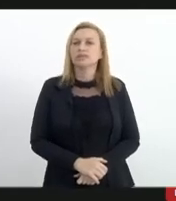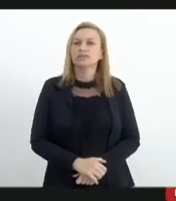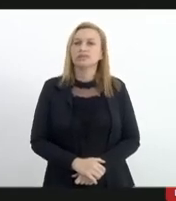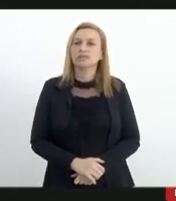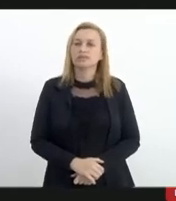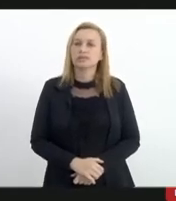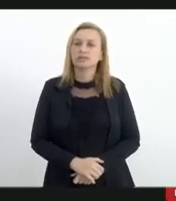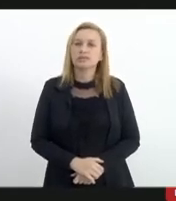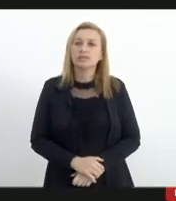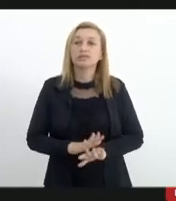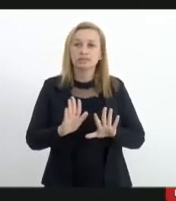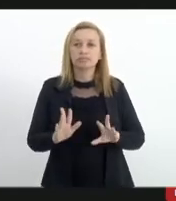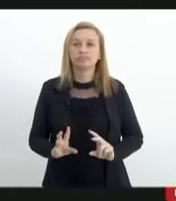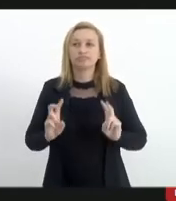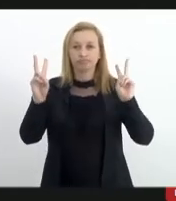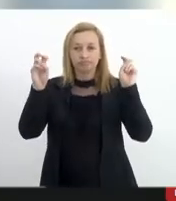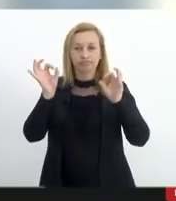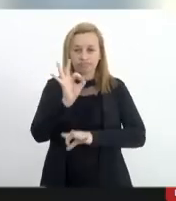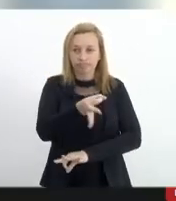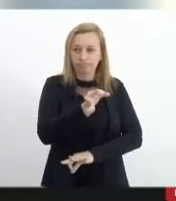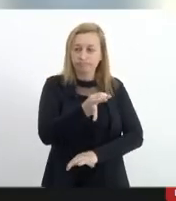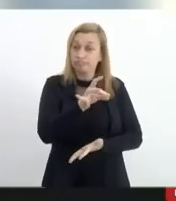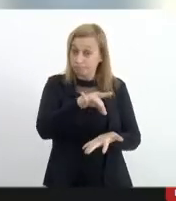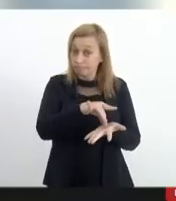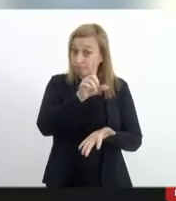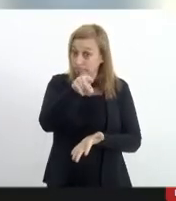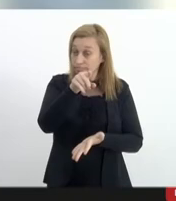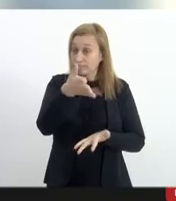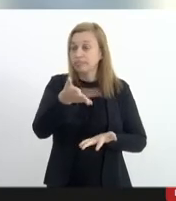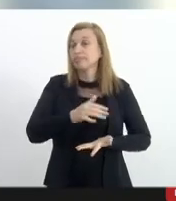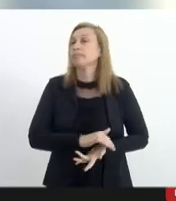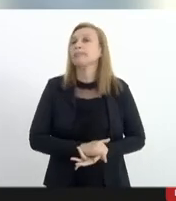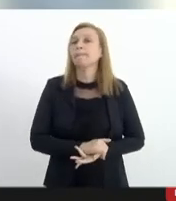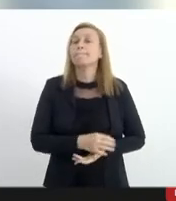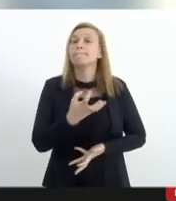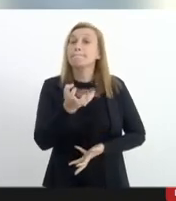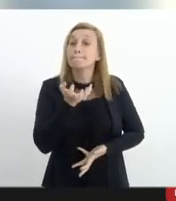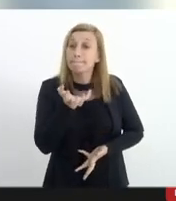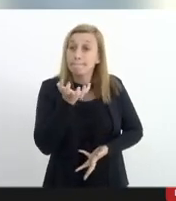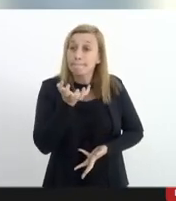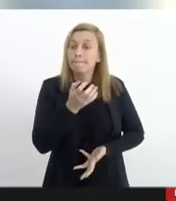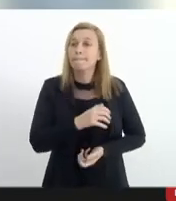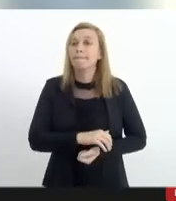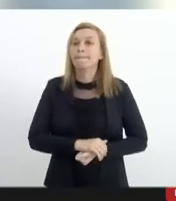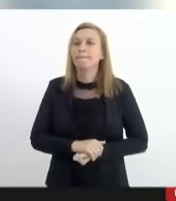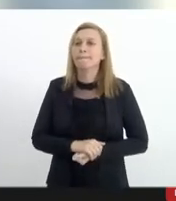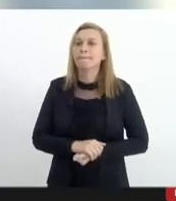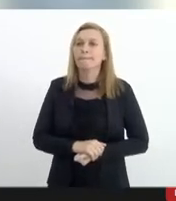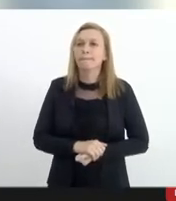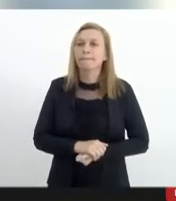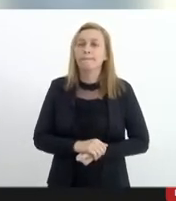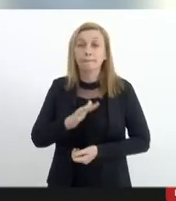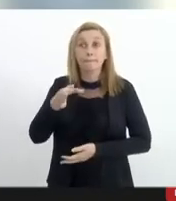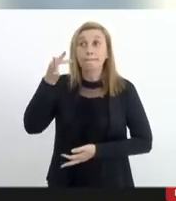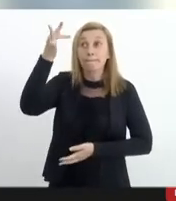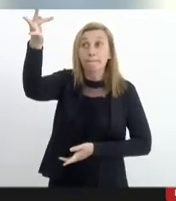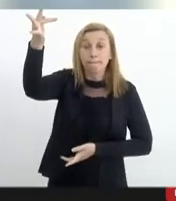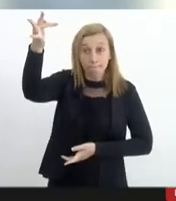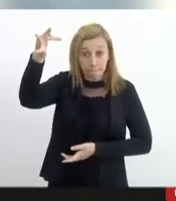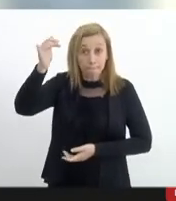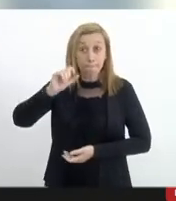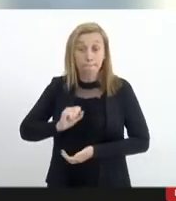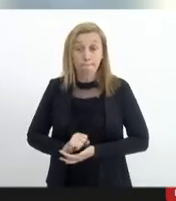a situação ideal para a gente seria realmente essa eu quero que num futuro próximo